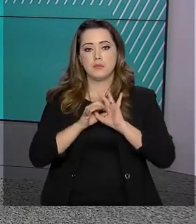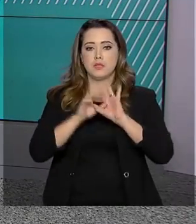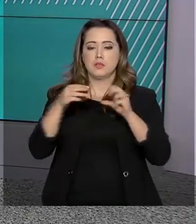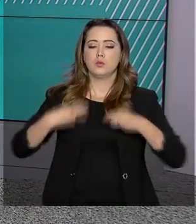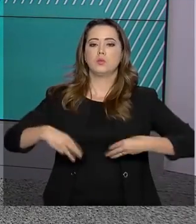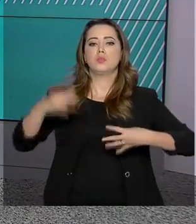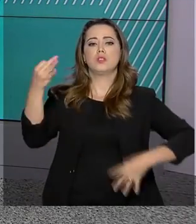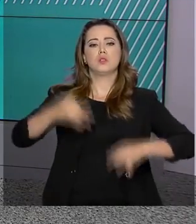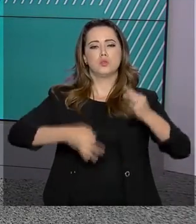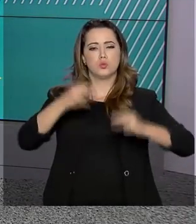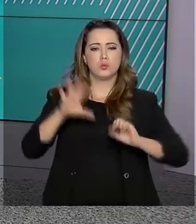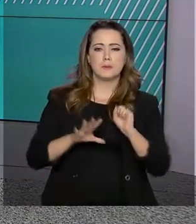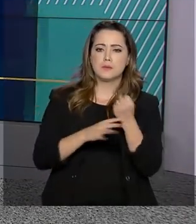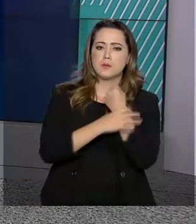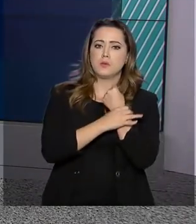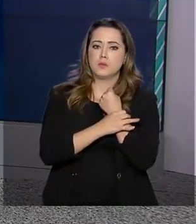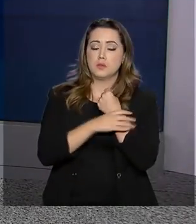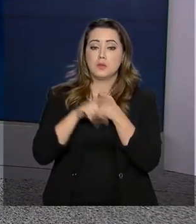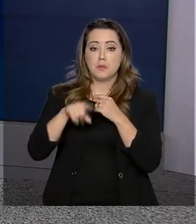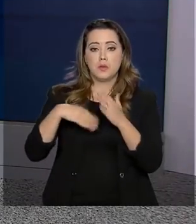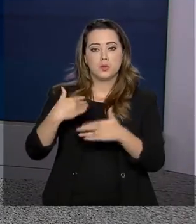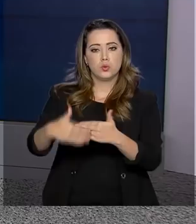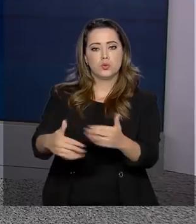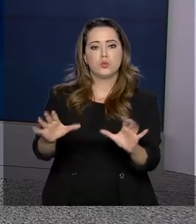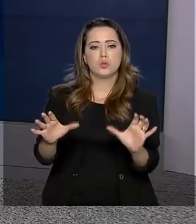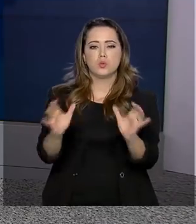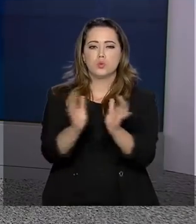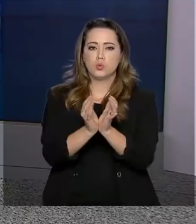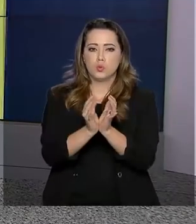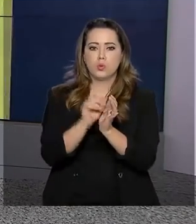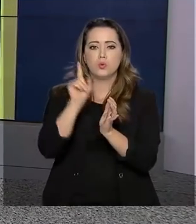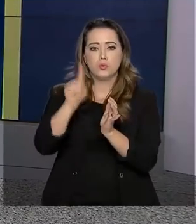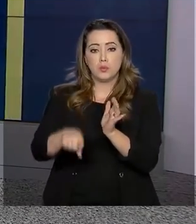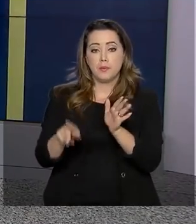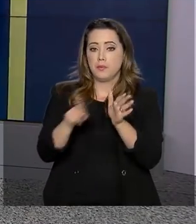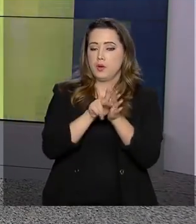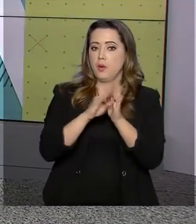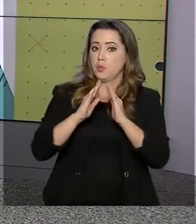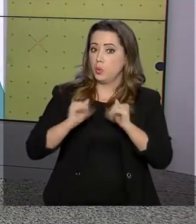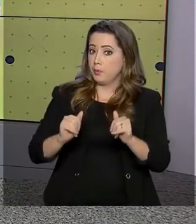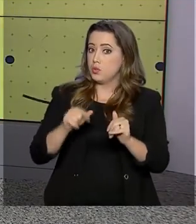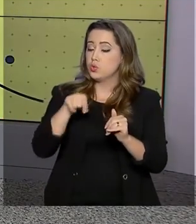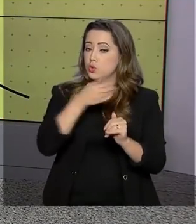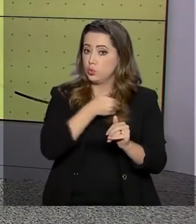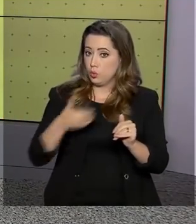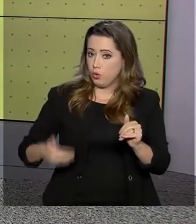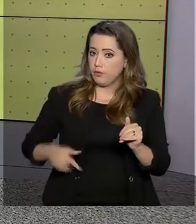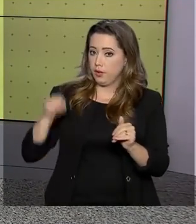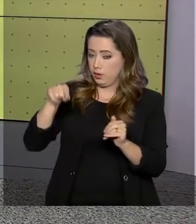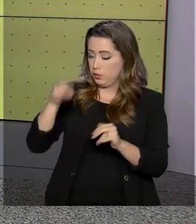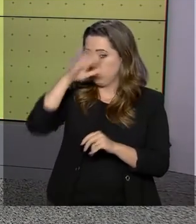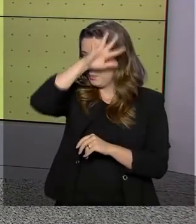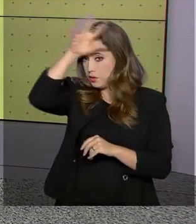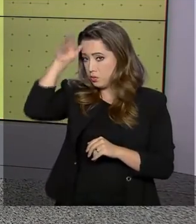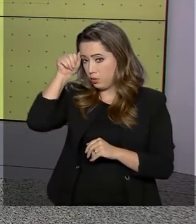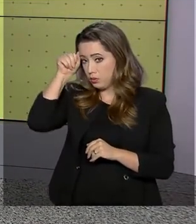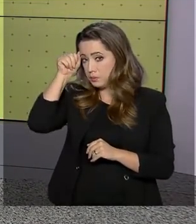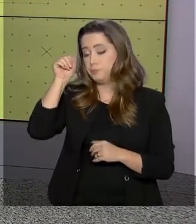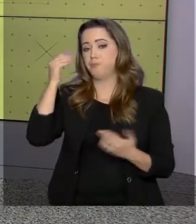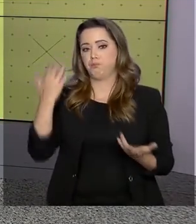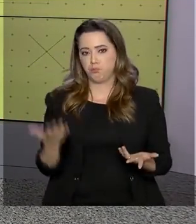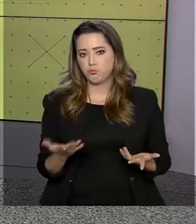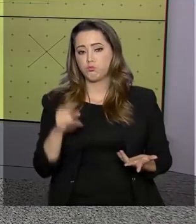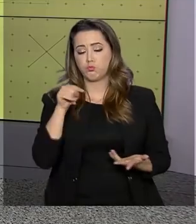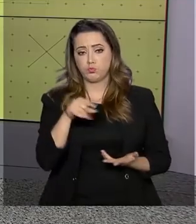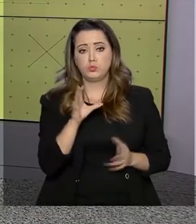Ministério da Justiça e Segurança Pública para a permanência do grupo atende uma solicitação do Governo do Estado. A força-tarefa